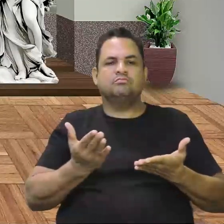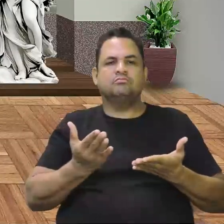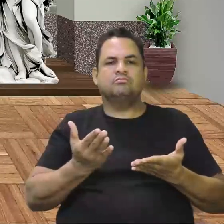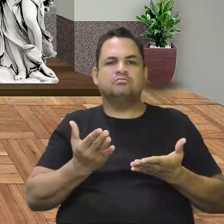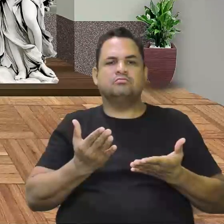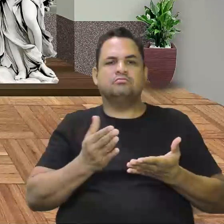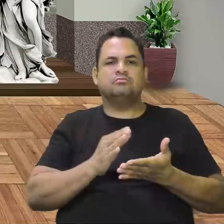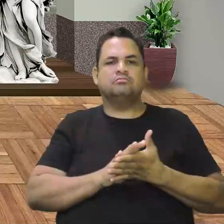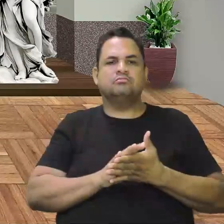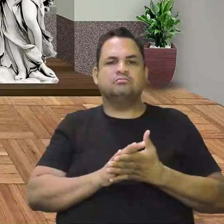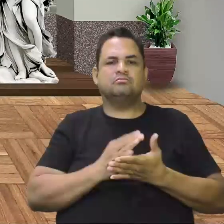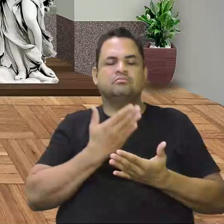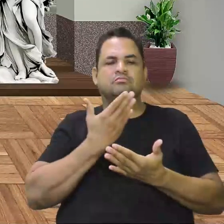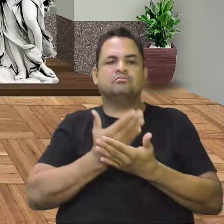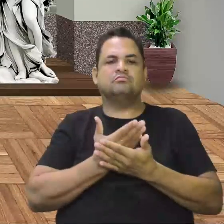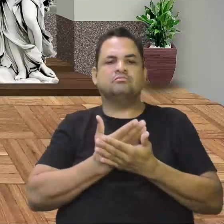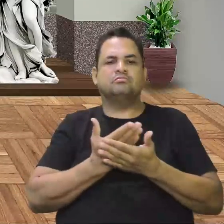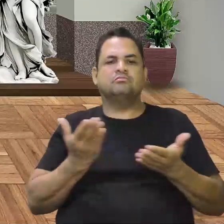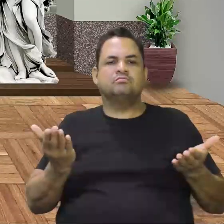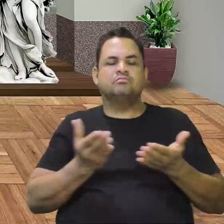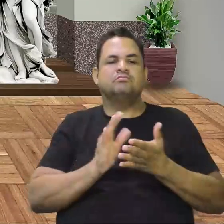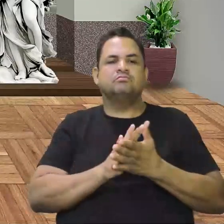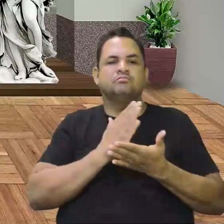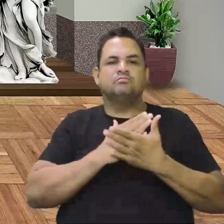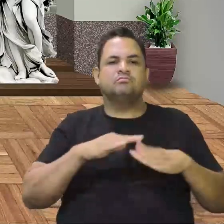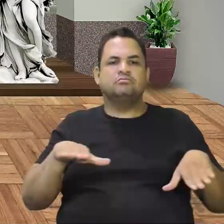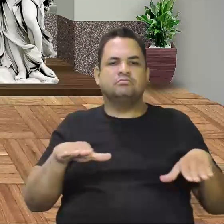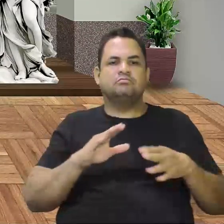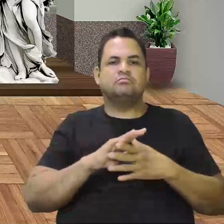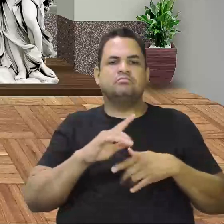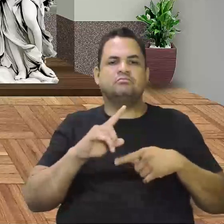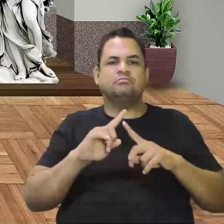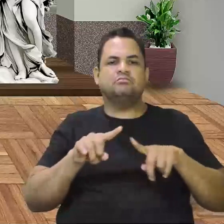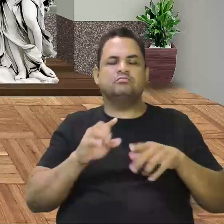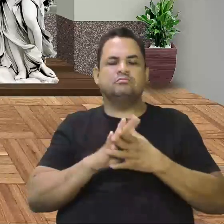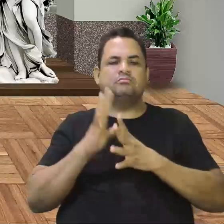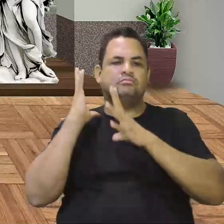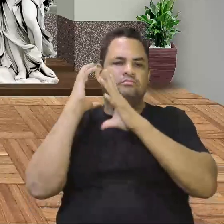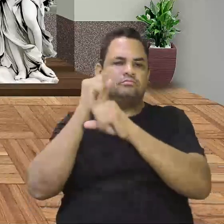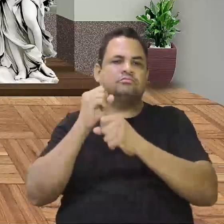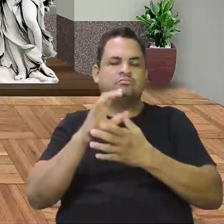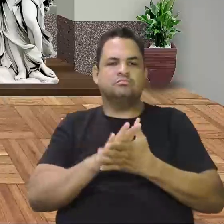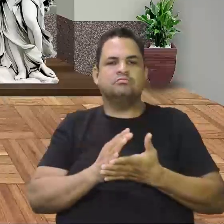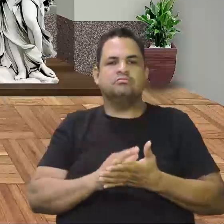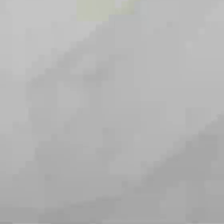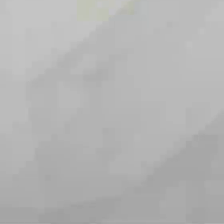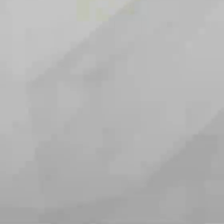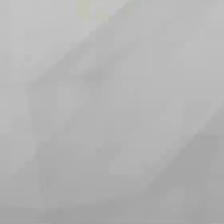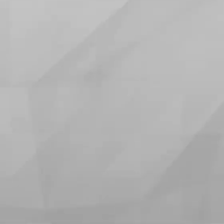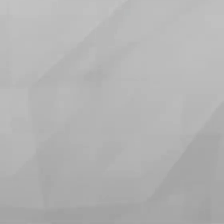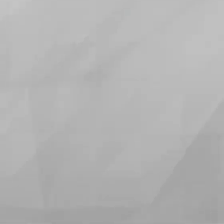Nossa aula de hoje termina aqui. Mas eu vou fazer uma revisão com vocês de atividade. Até lá.